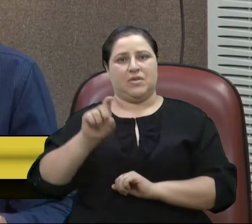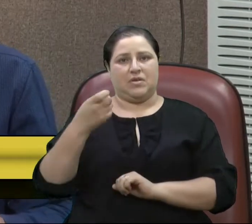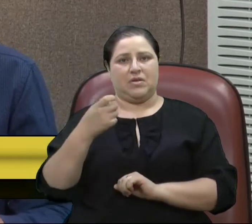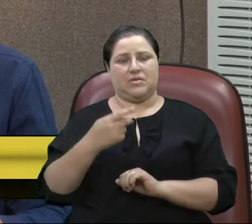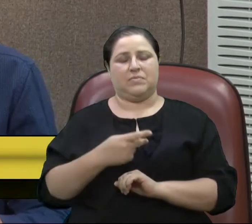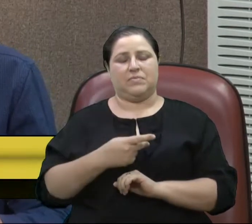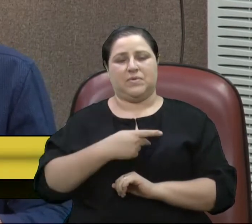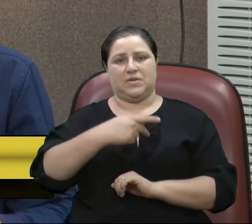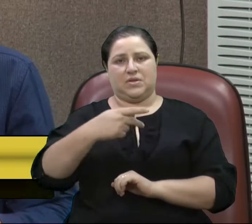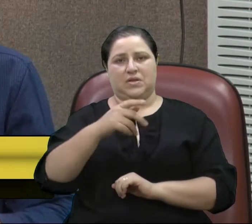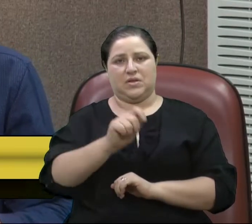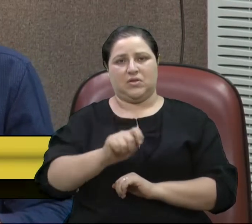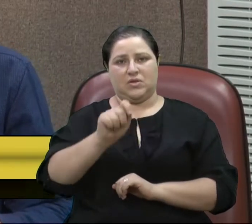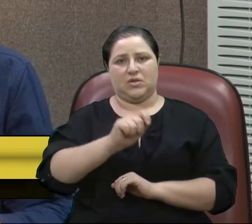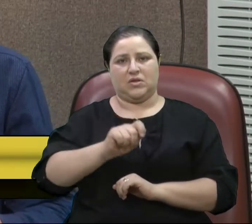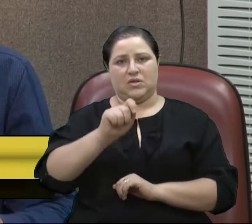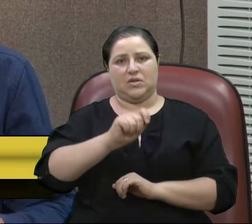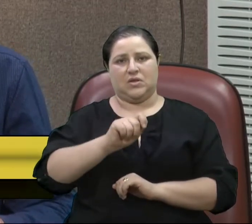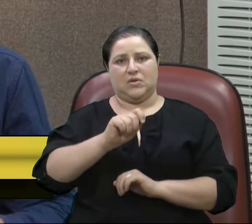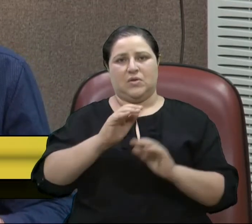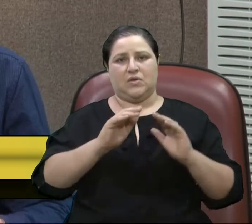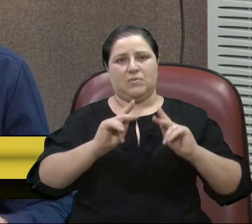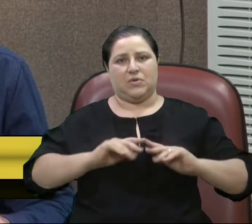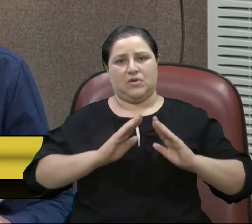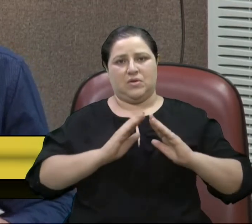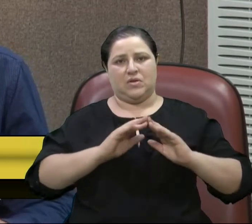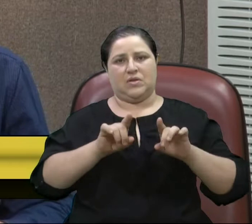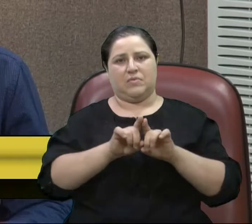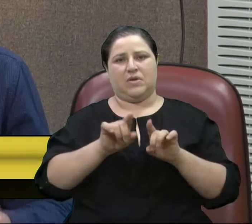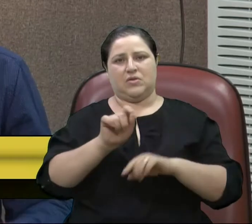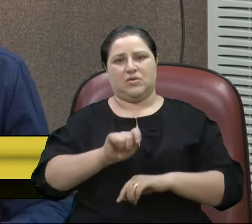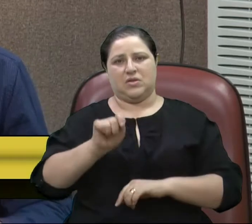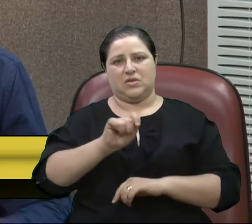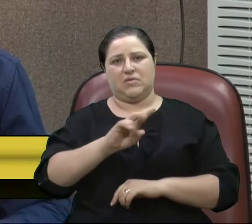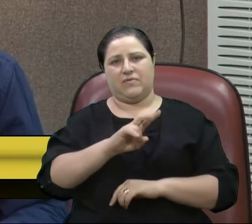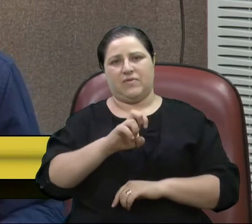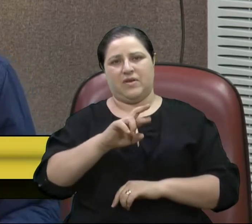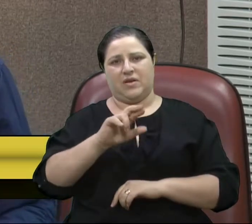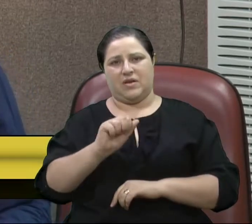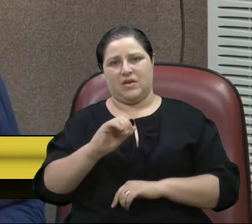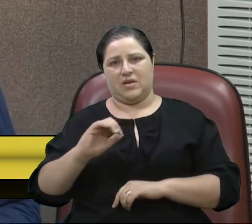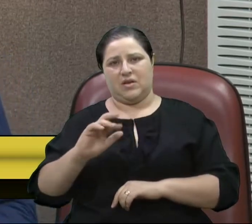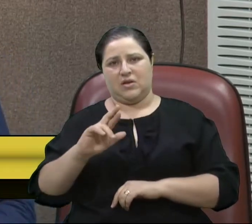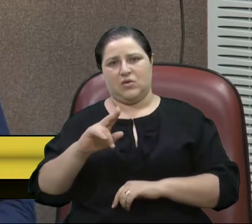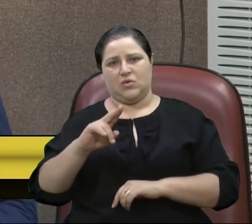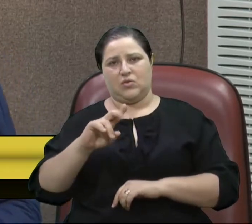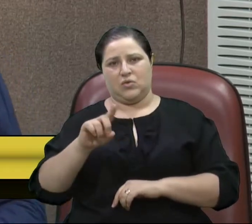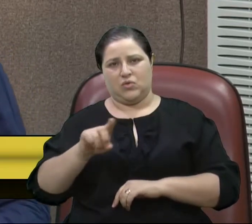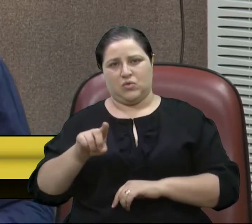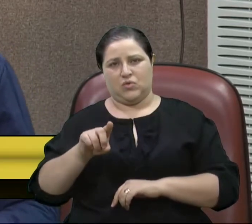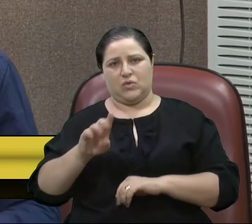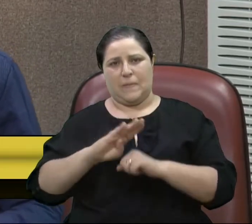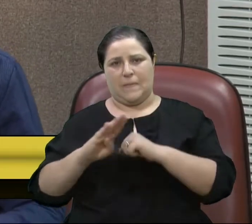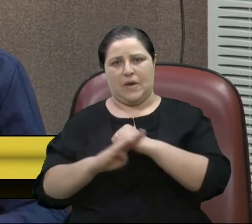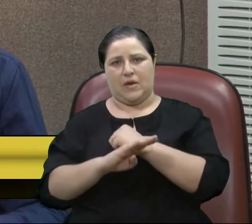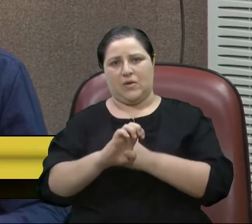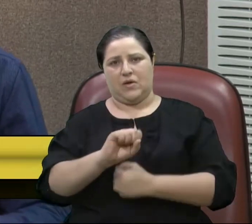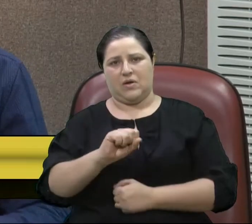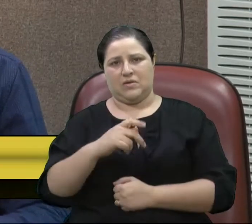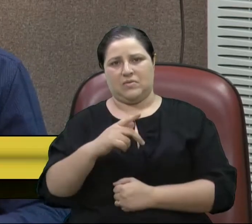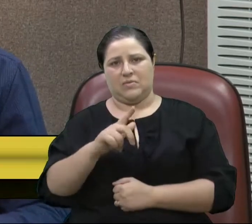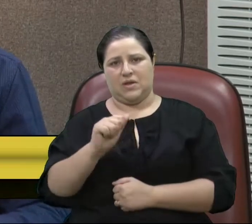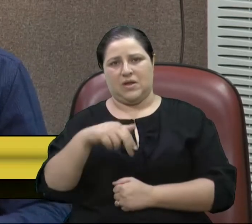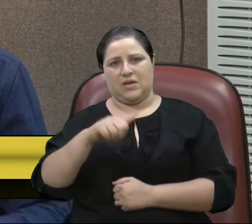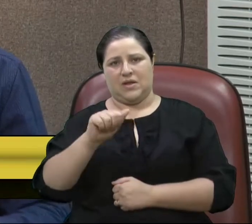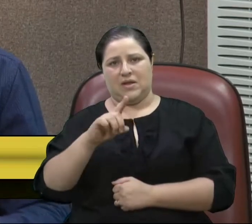e a Associação Veracruz do bairro Esplanada, região onde residia. Entre 1990 e